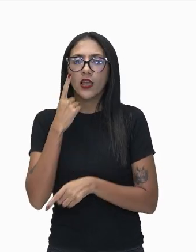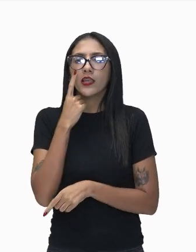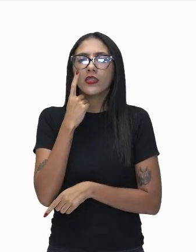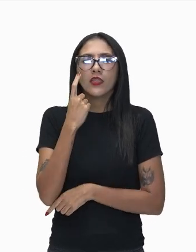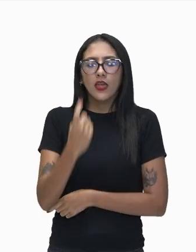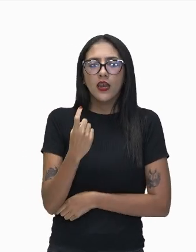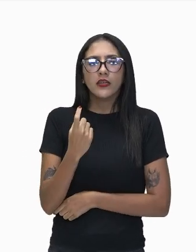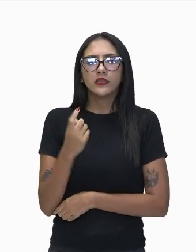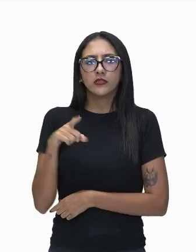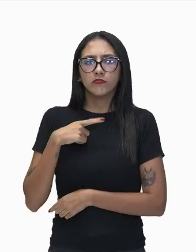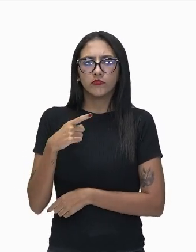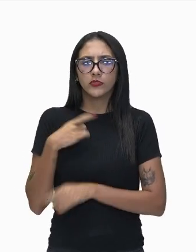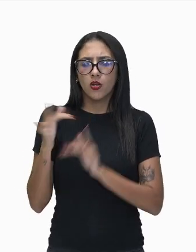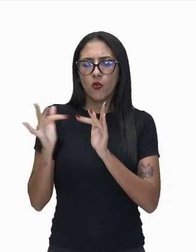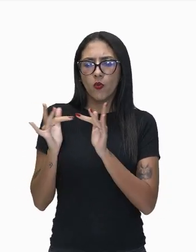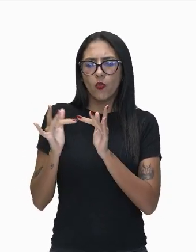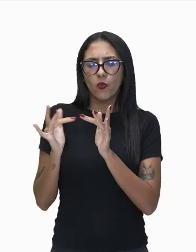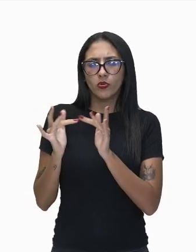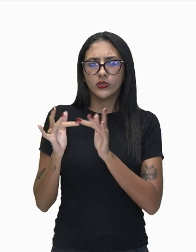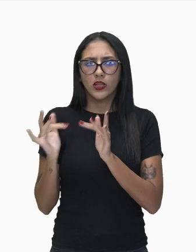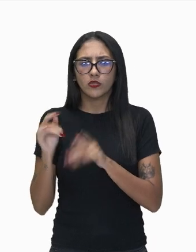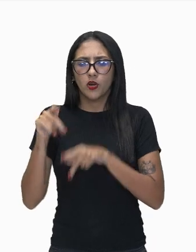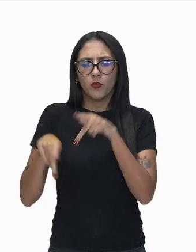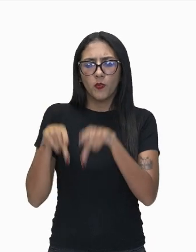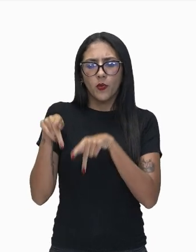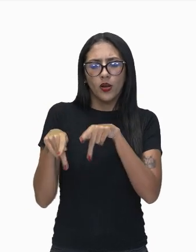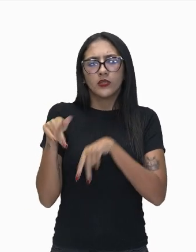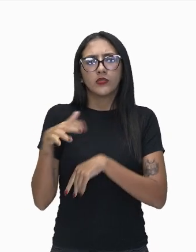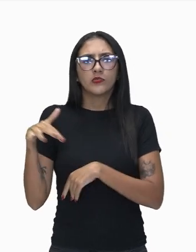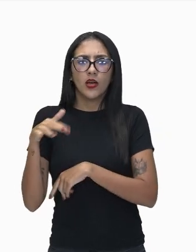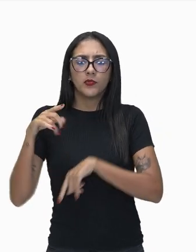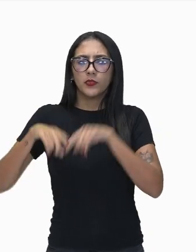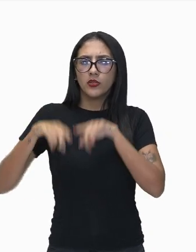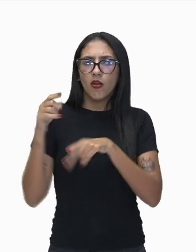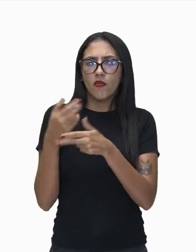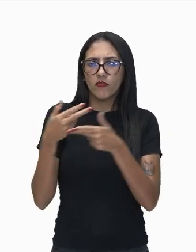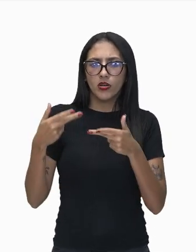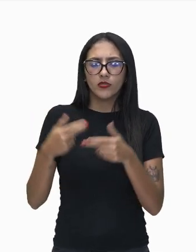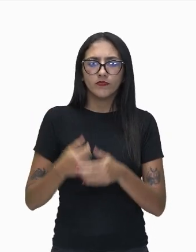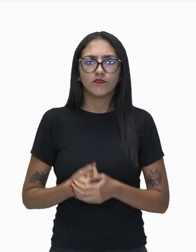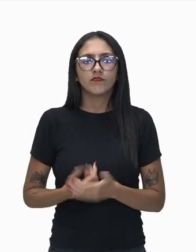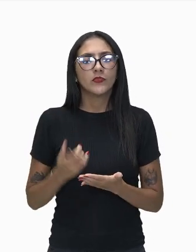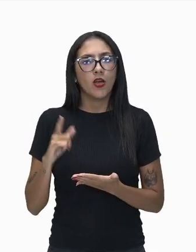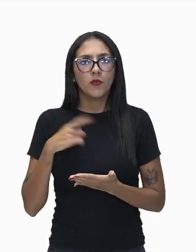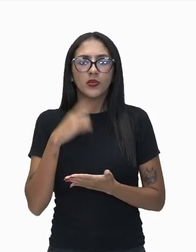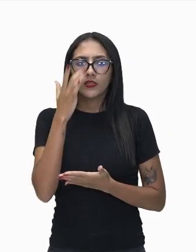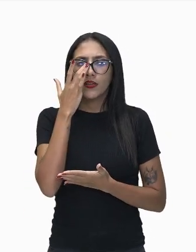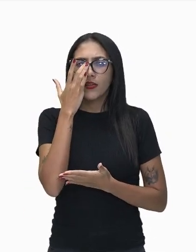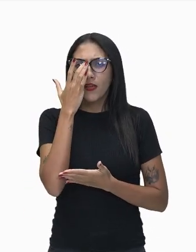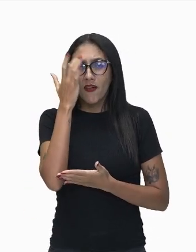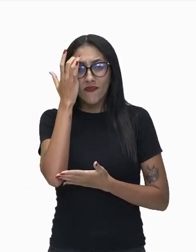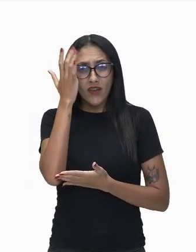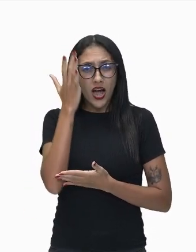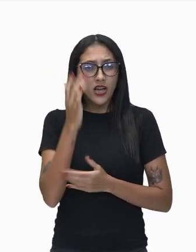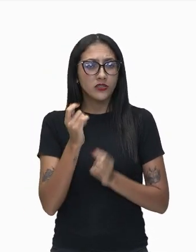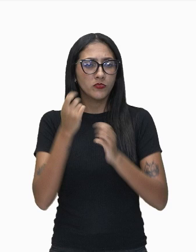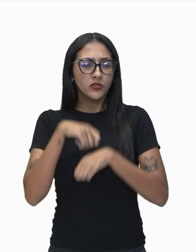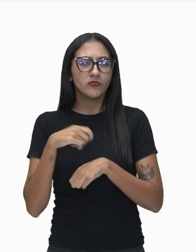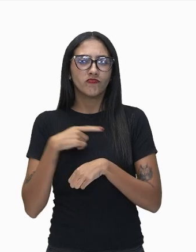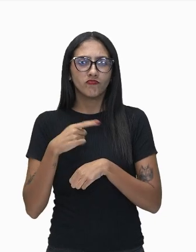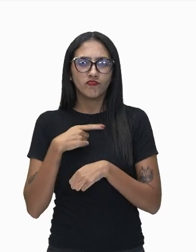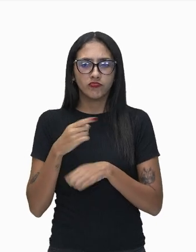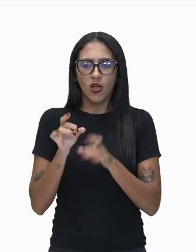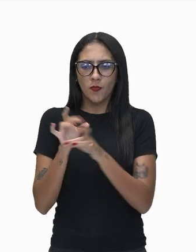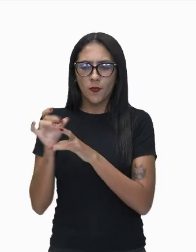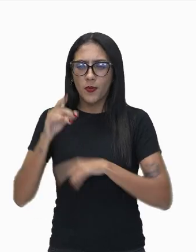estar ali próximo dos consumidores dos seus produtos? Isso é para facilitar, obviamente, a distribuição